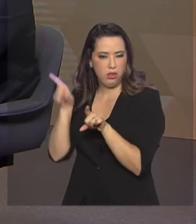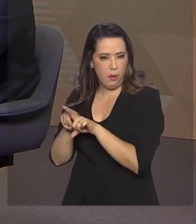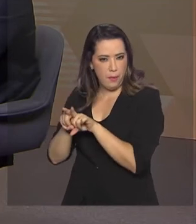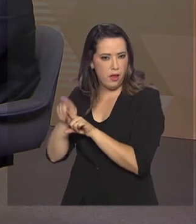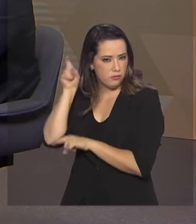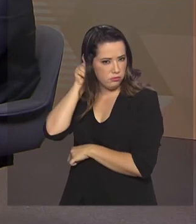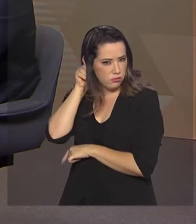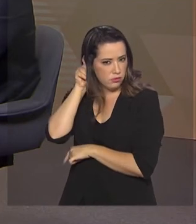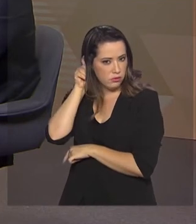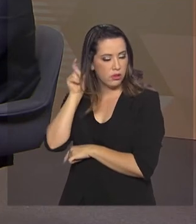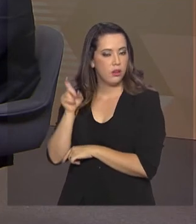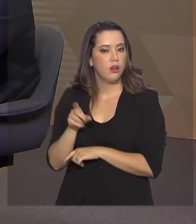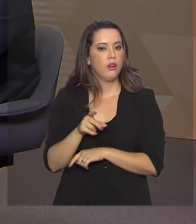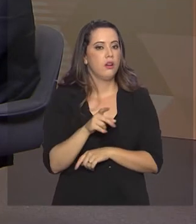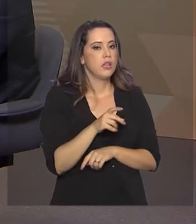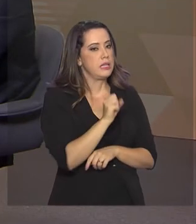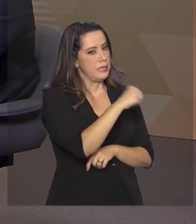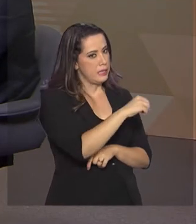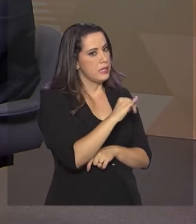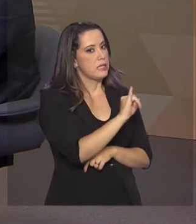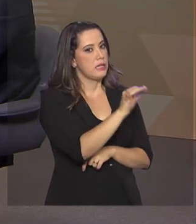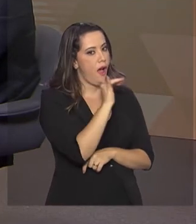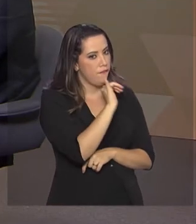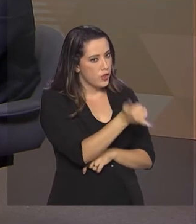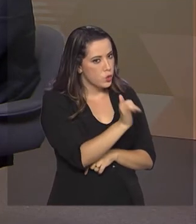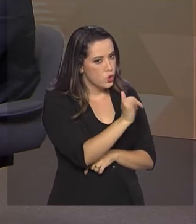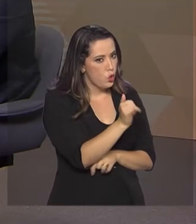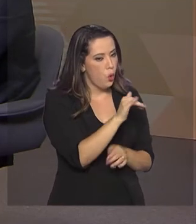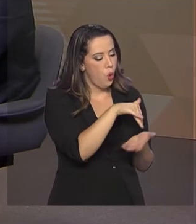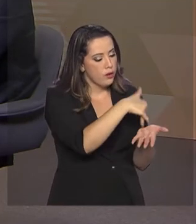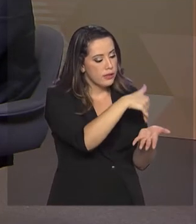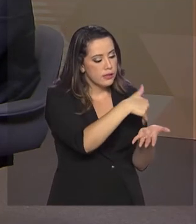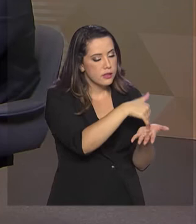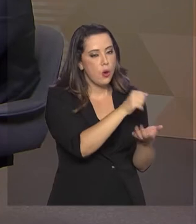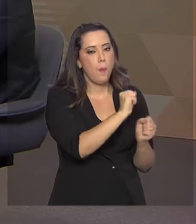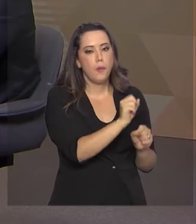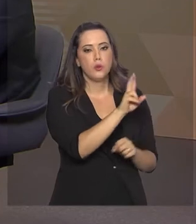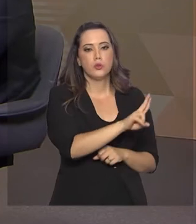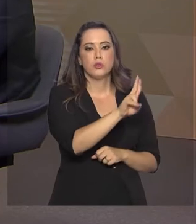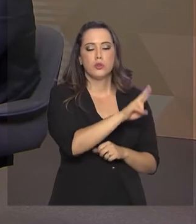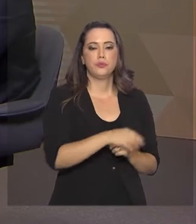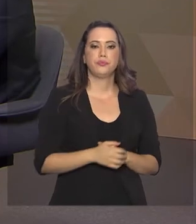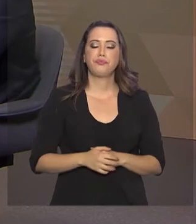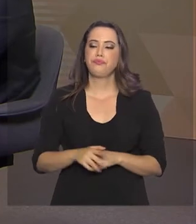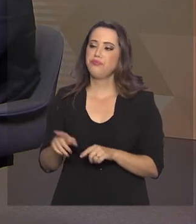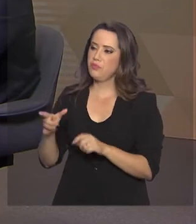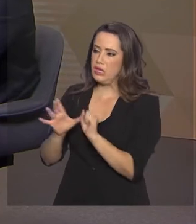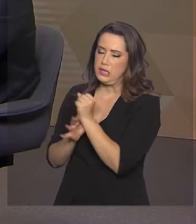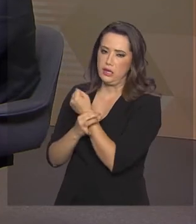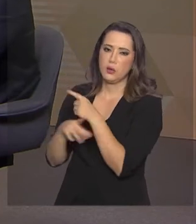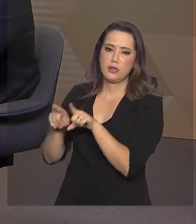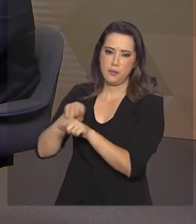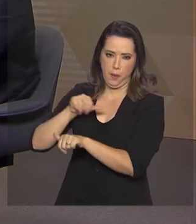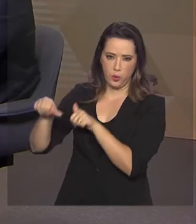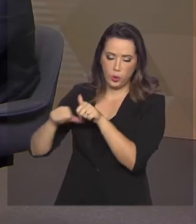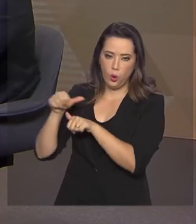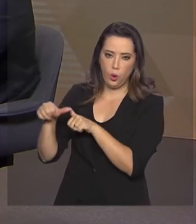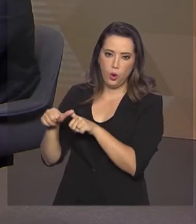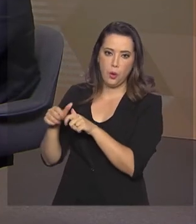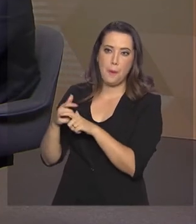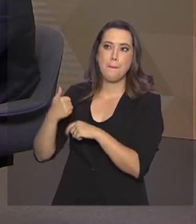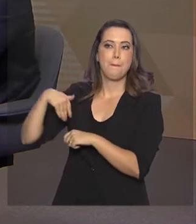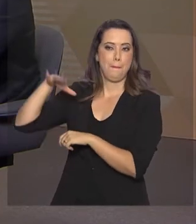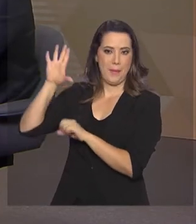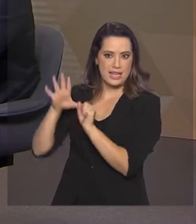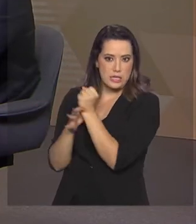manifestou esse interesse na inscrição, ele vai poder utilizar também. E na questão da segurança também teve uma mudança, né? Está bem